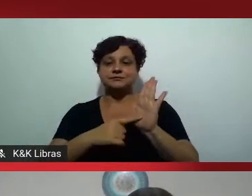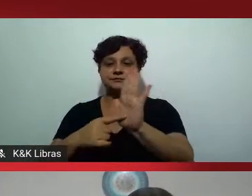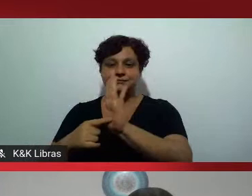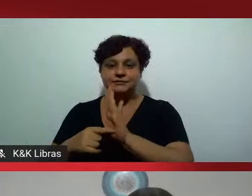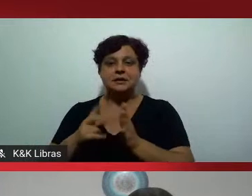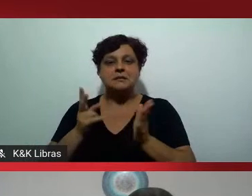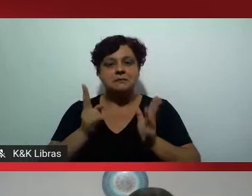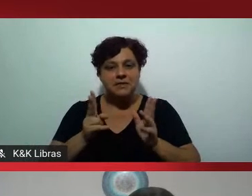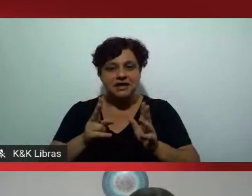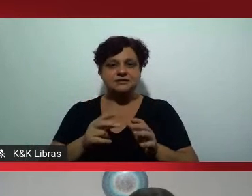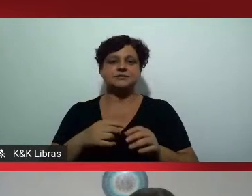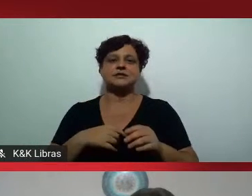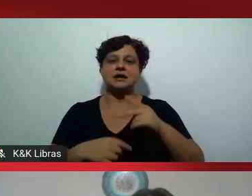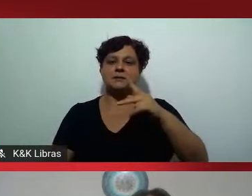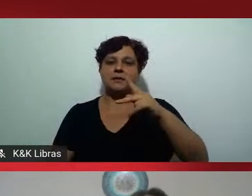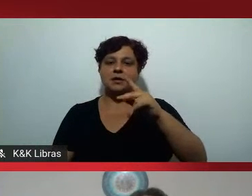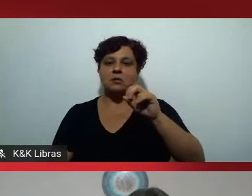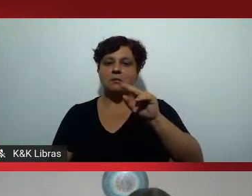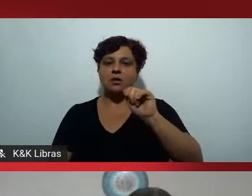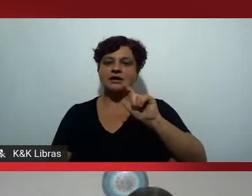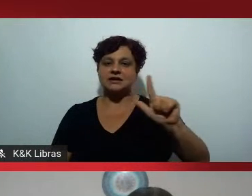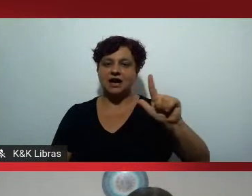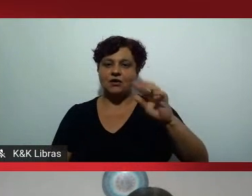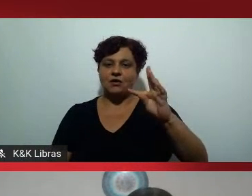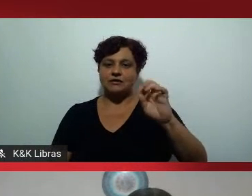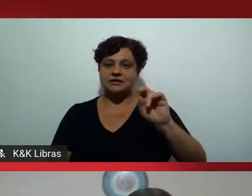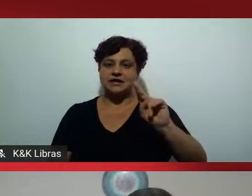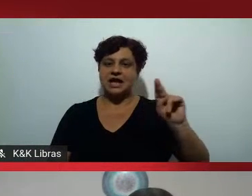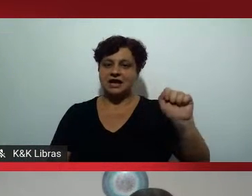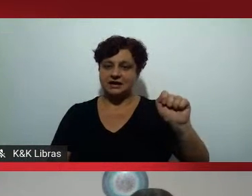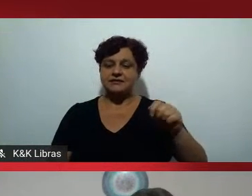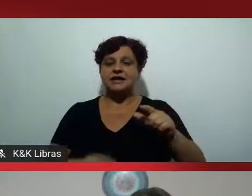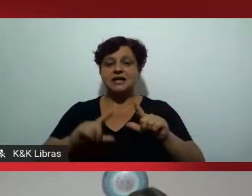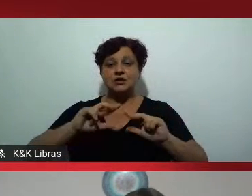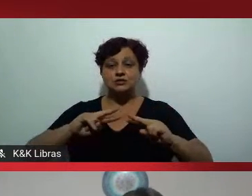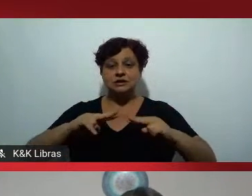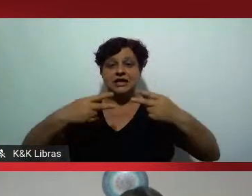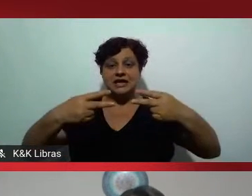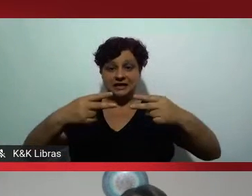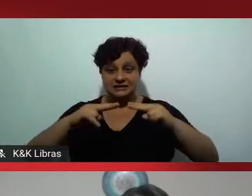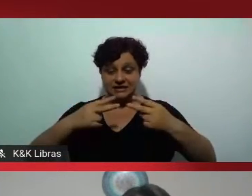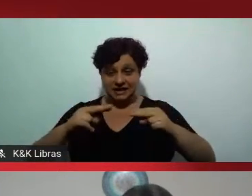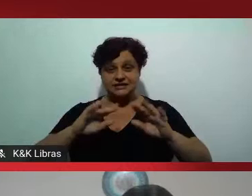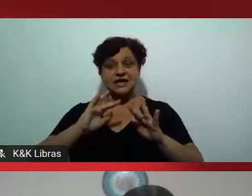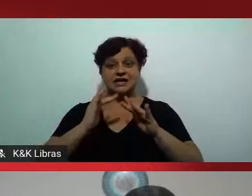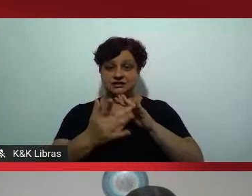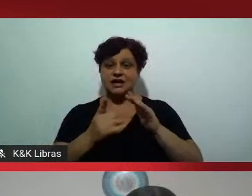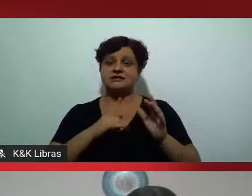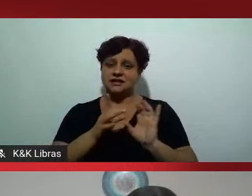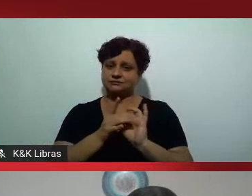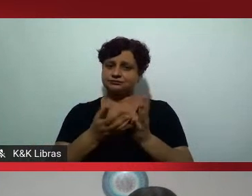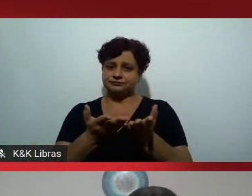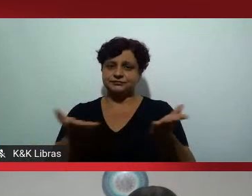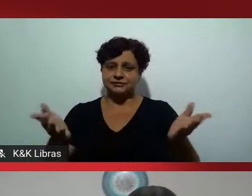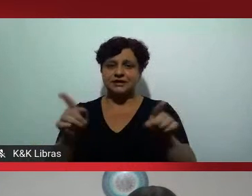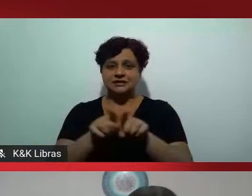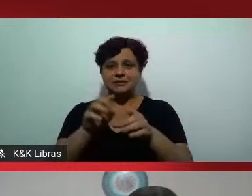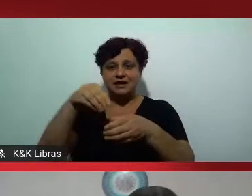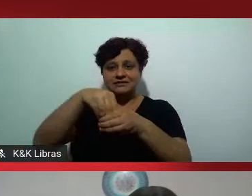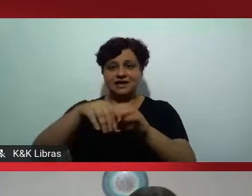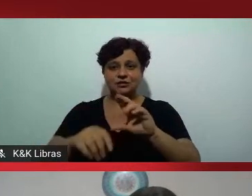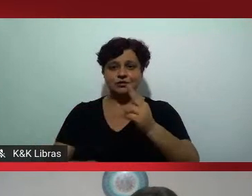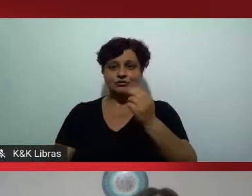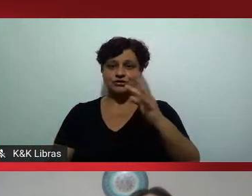pelo portal Terra e os links das redes sociais né já foram disponibilizados aí no nosso chat nos